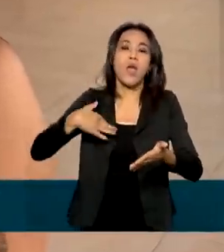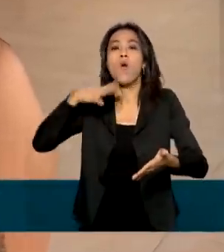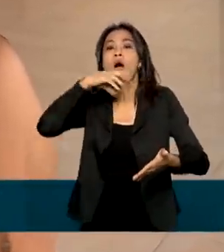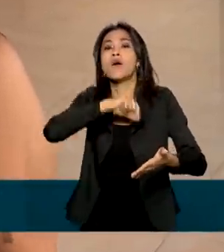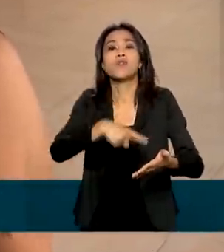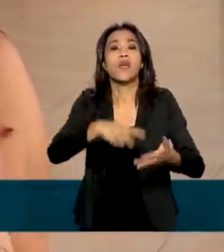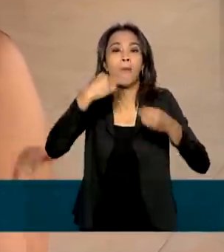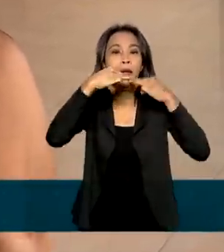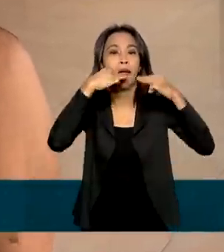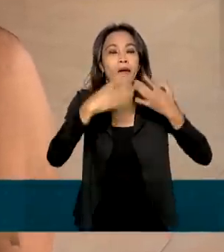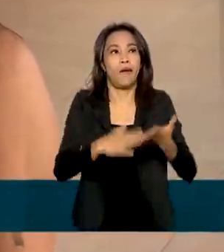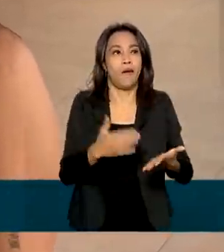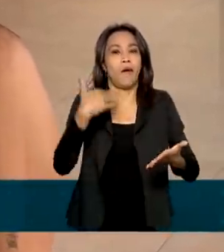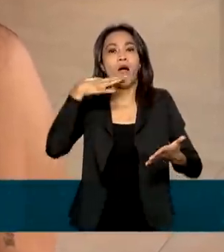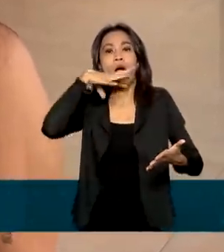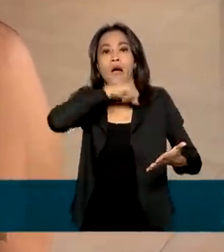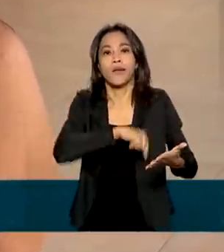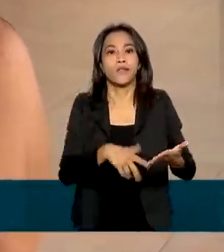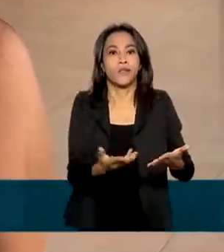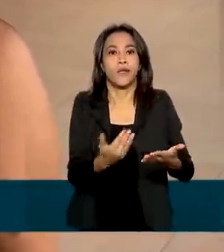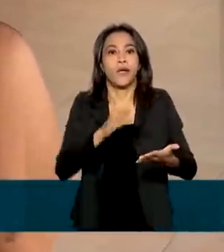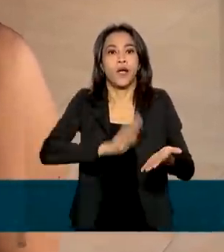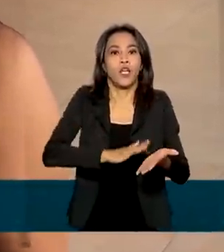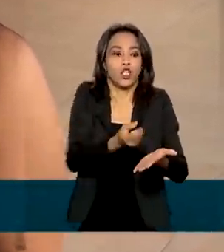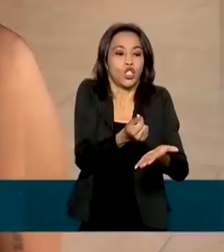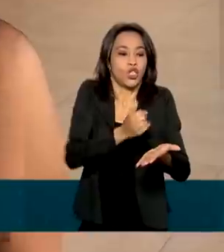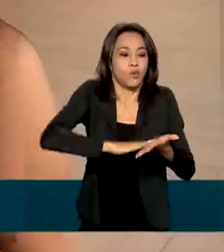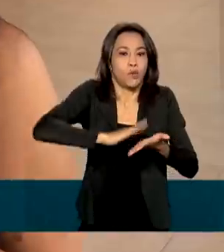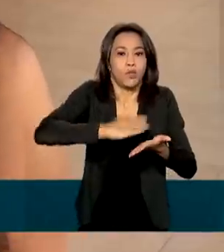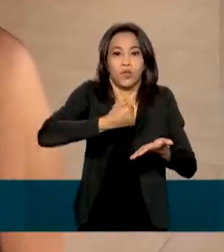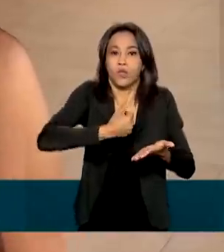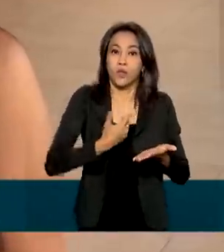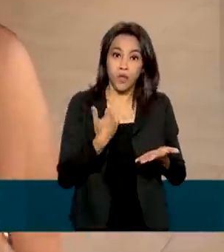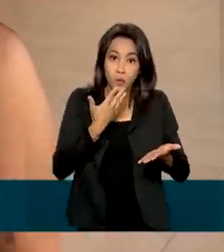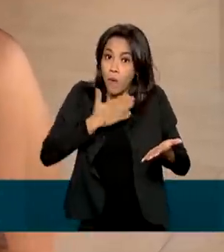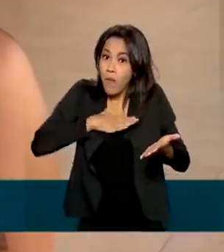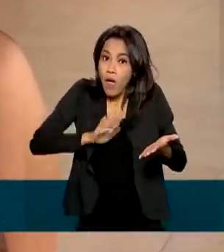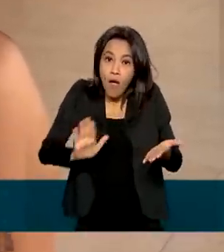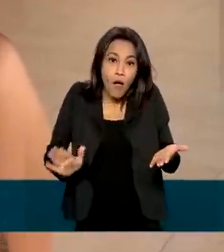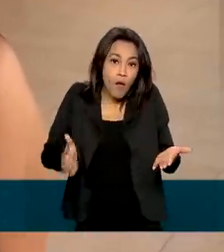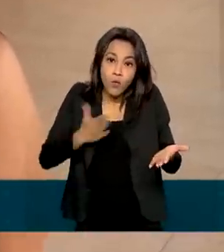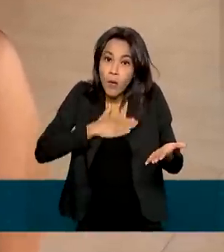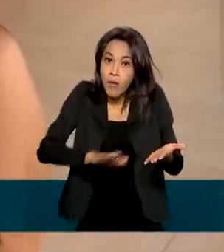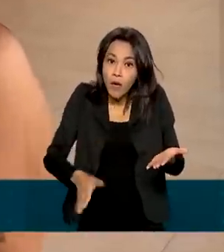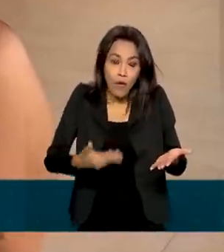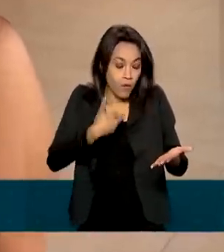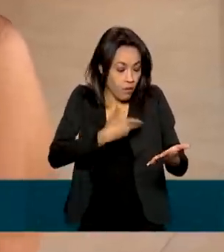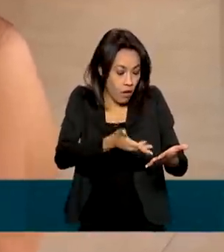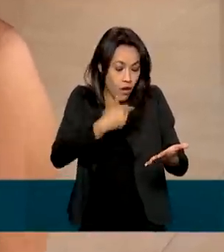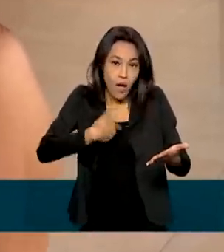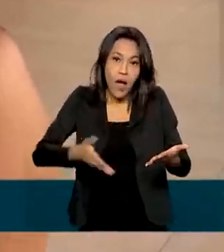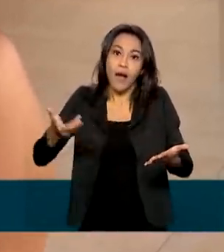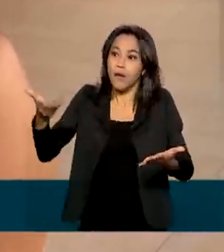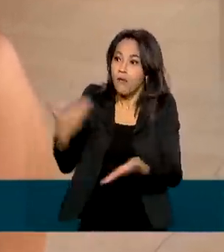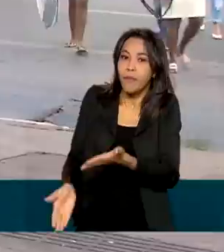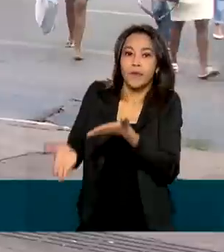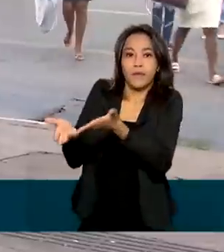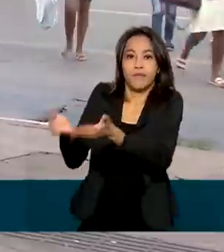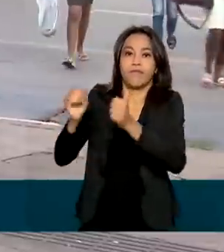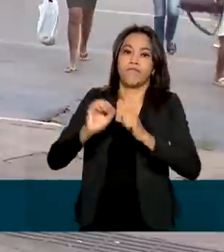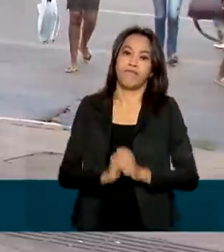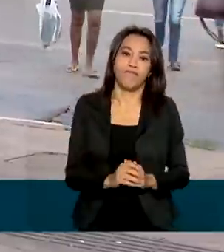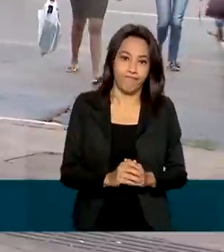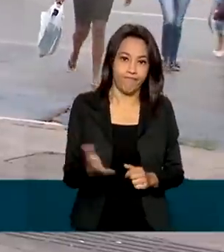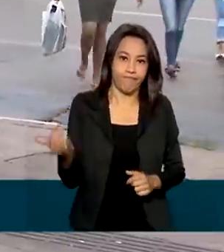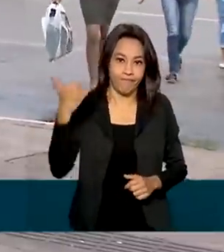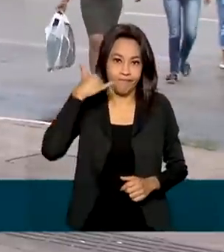é cobrança, achando que é telemarketing de gente que nem... Não é meu, no caso, a cobrança não é minha. Eu deixo de atender por conta disso. O